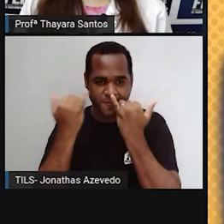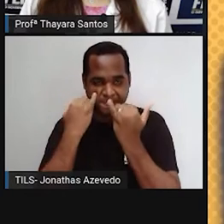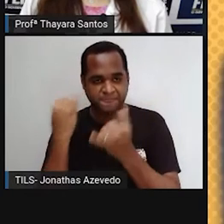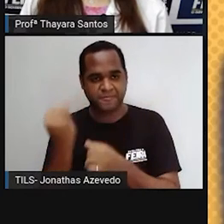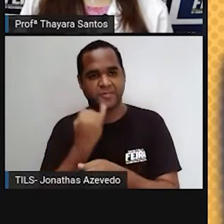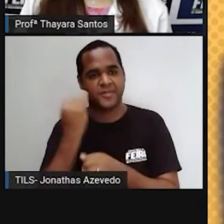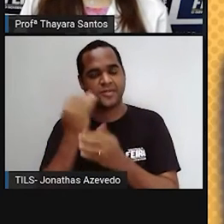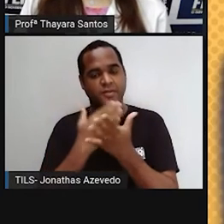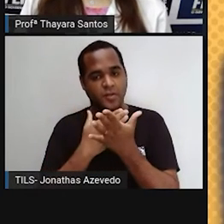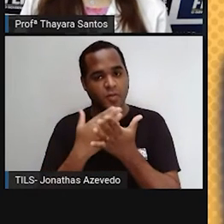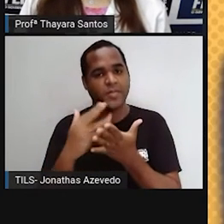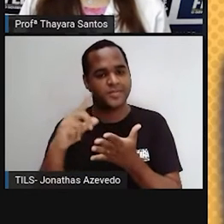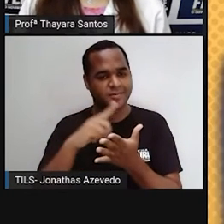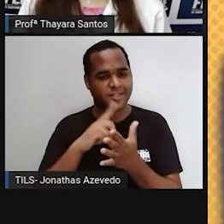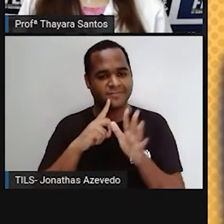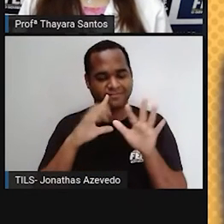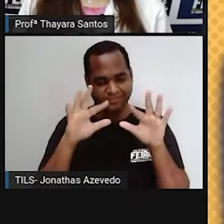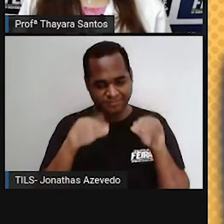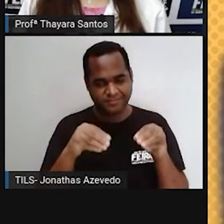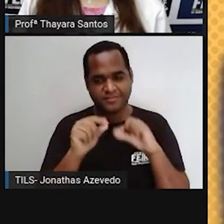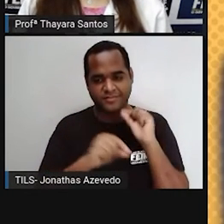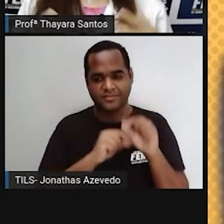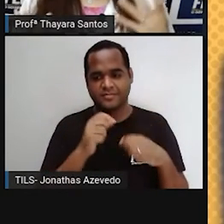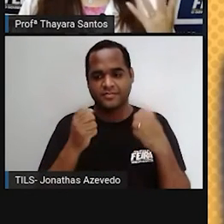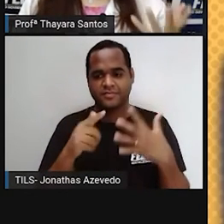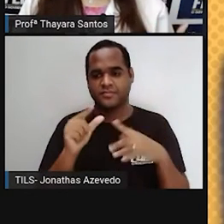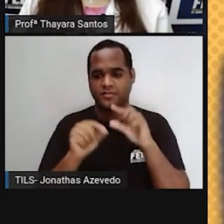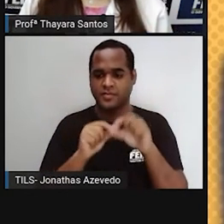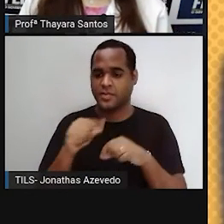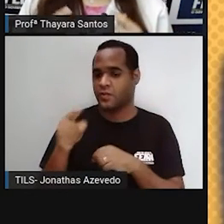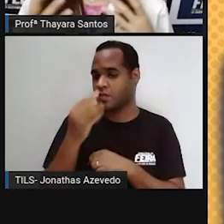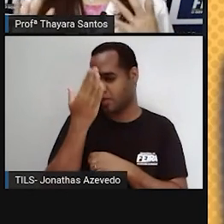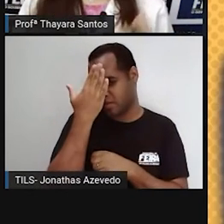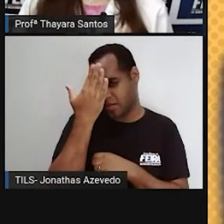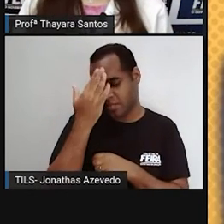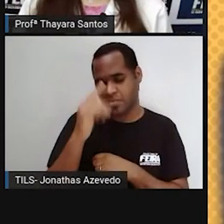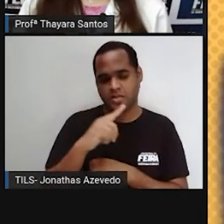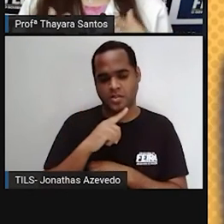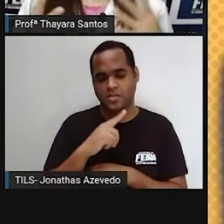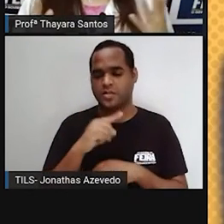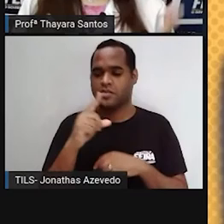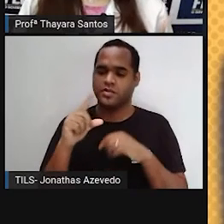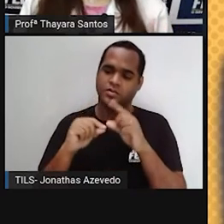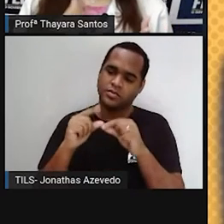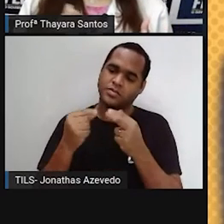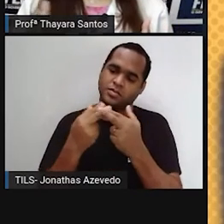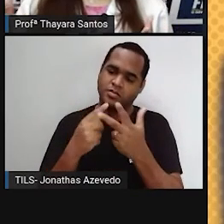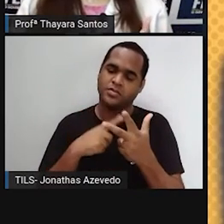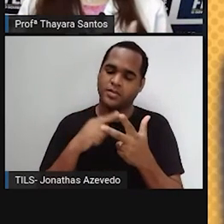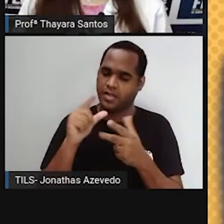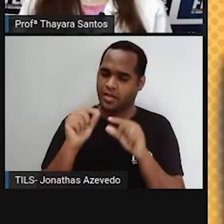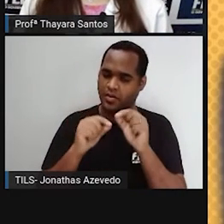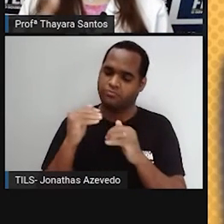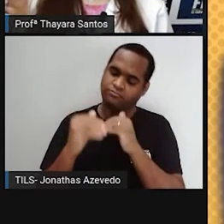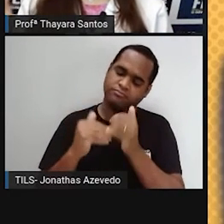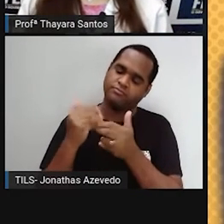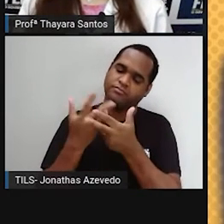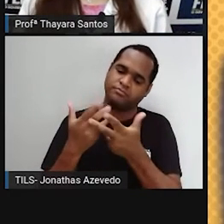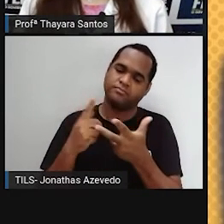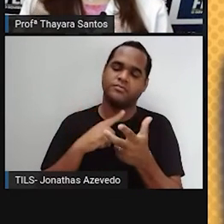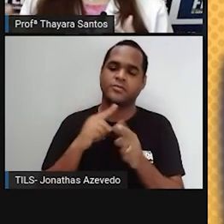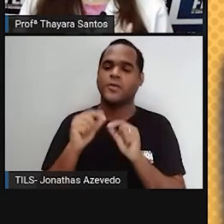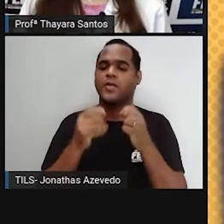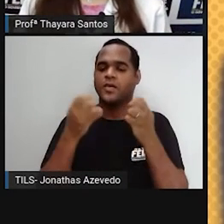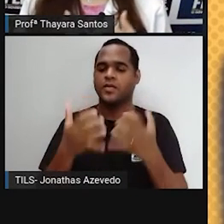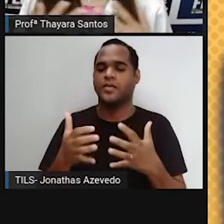a gente agora no finalzinho, que é de que, como a gente sabe, todas as estrelas vão passar por todo esse processo e vão chegar